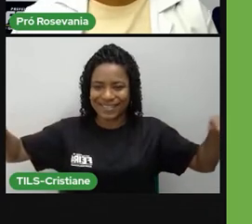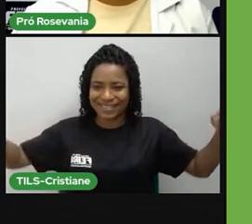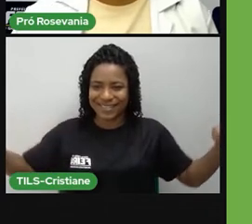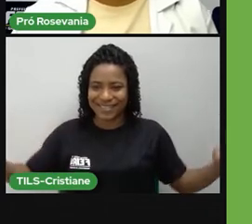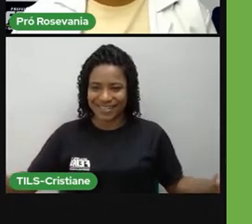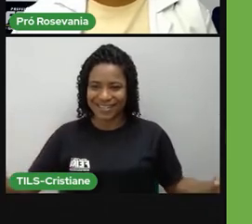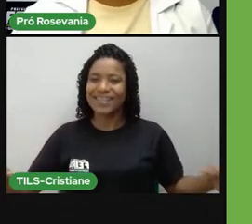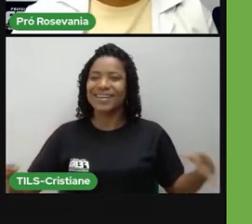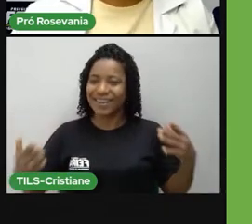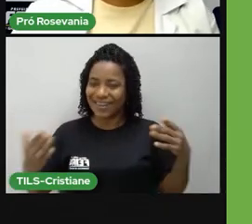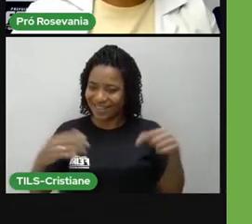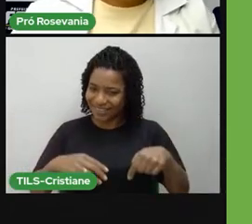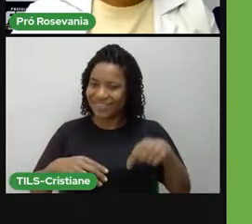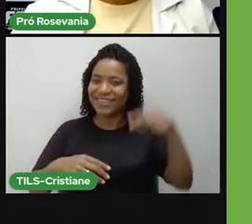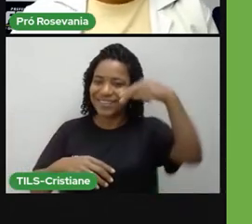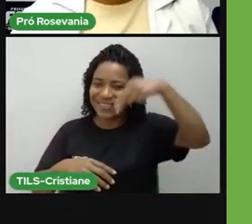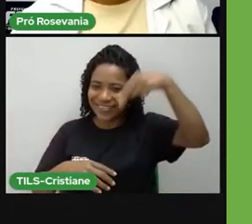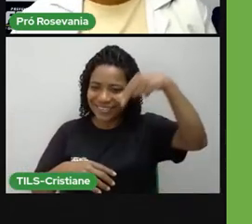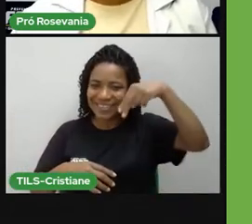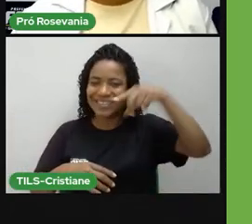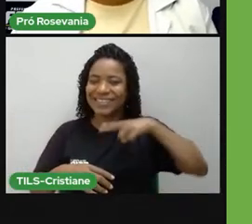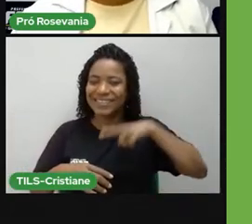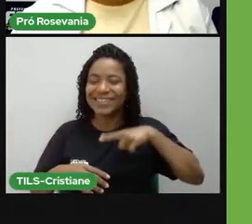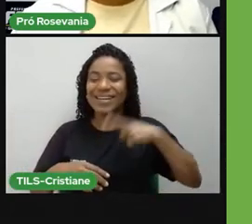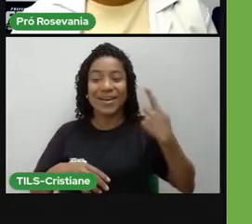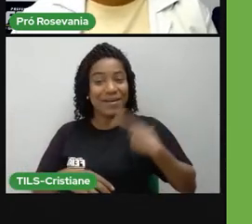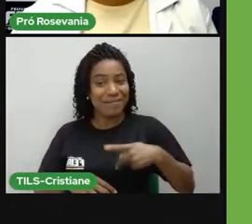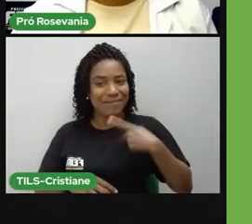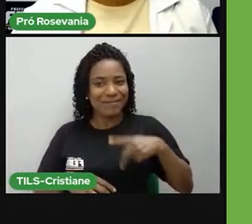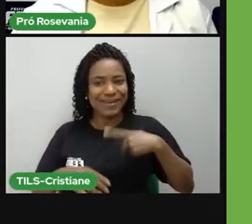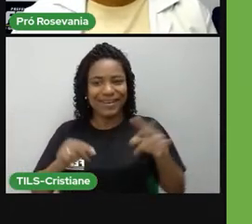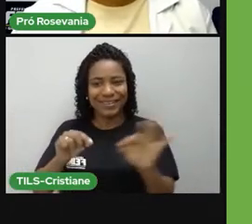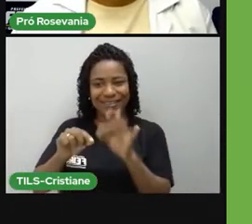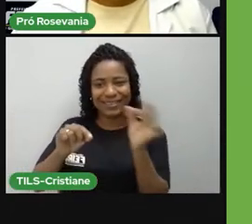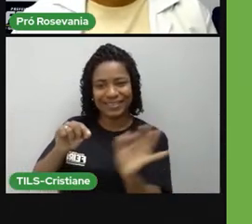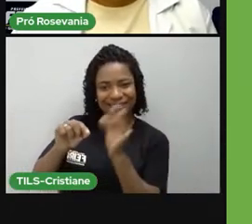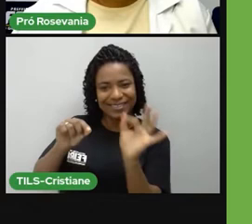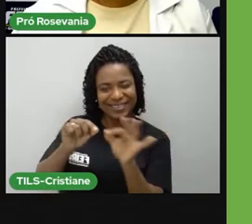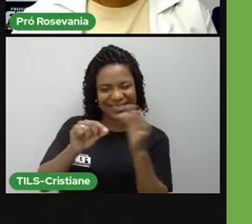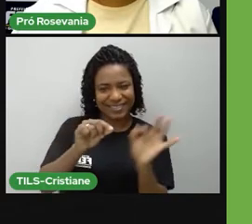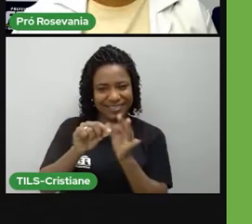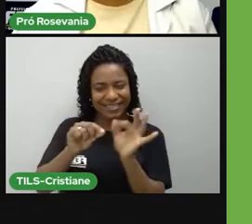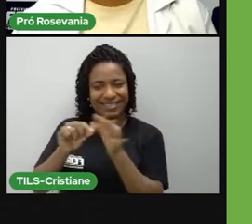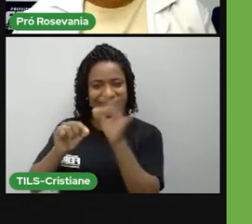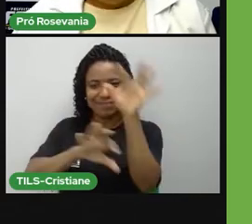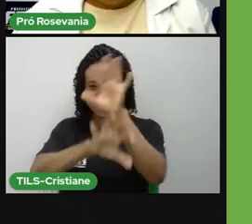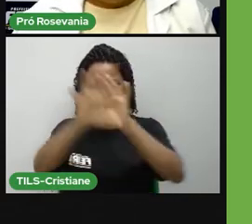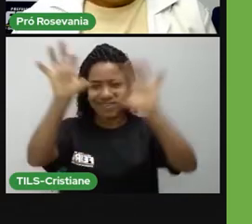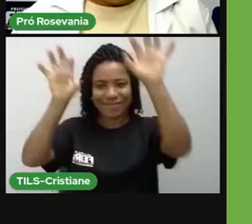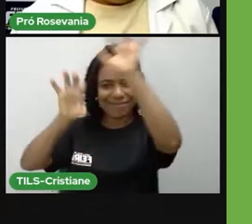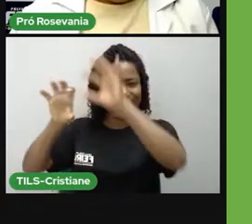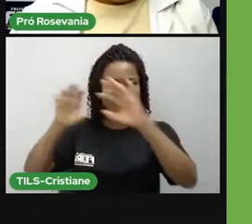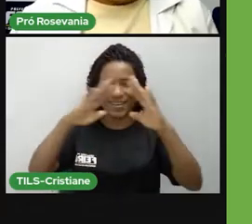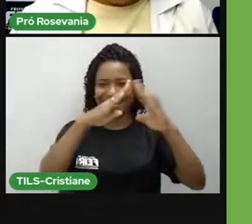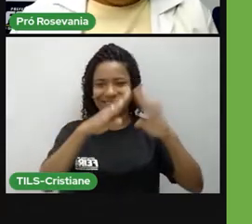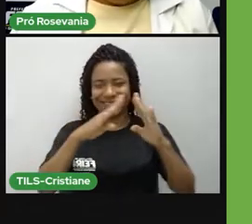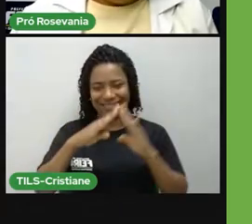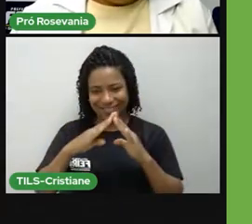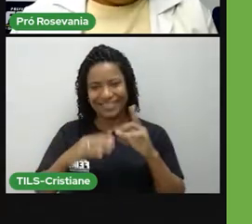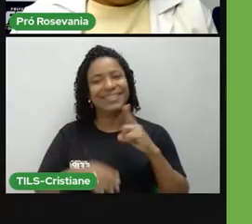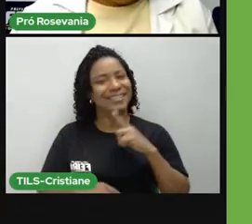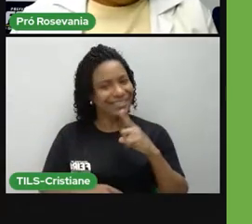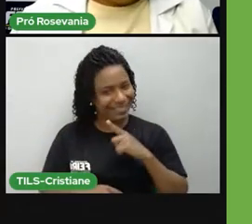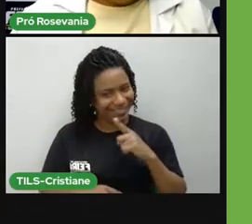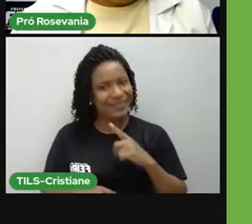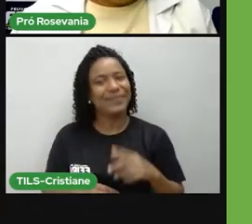muito adepto, né, dessa questão de usar a, né, essas decorações, na decoração da casa, a renda. Aqui,